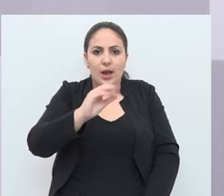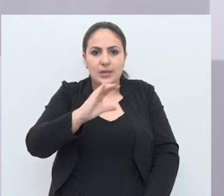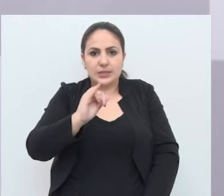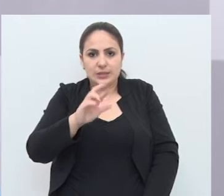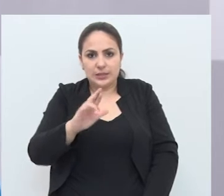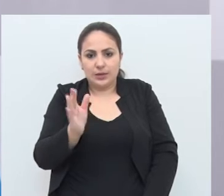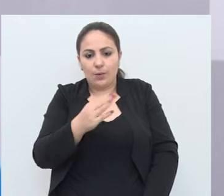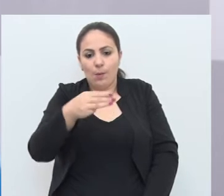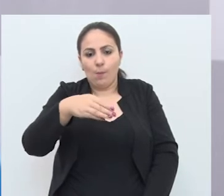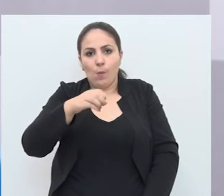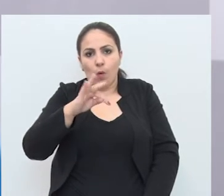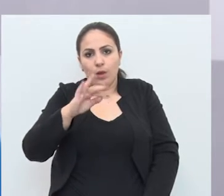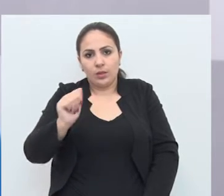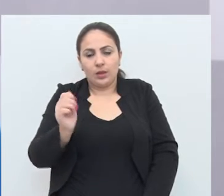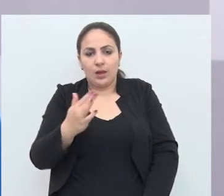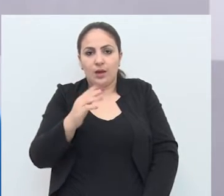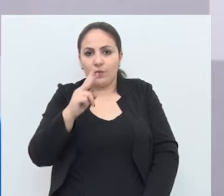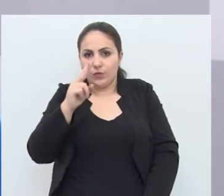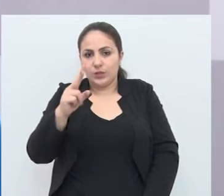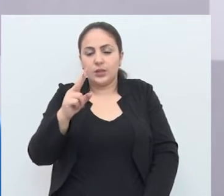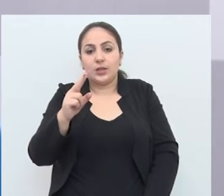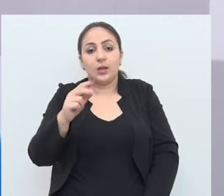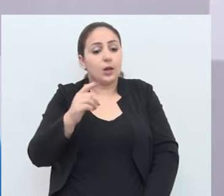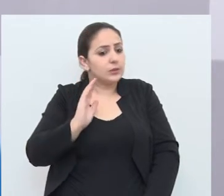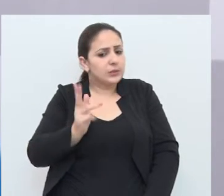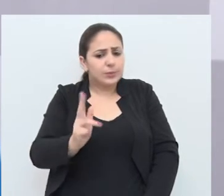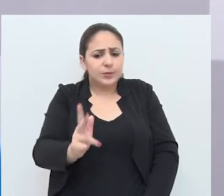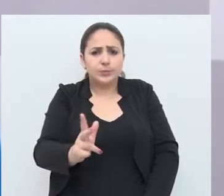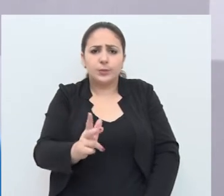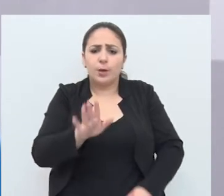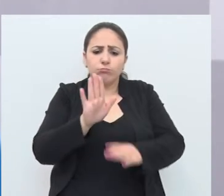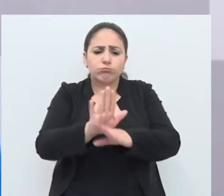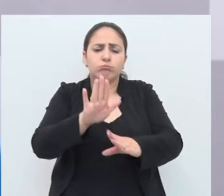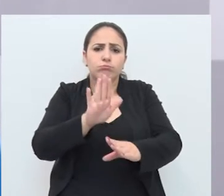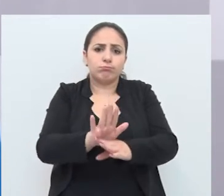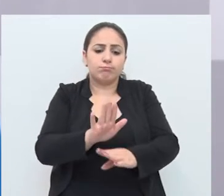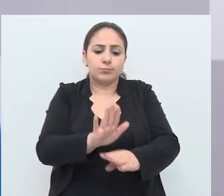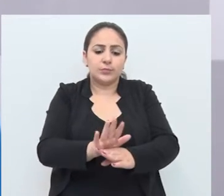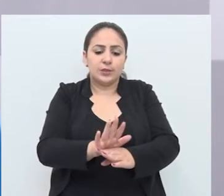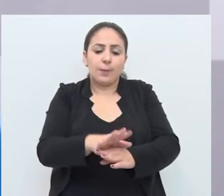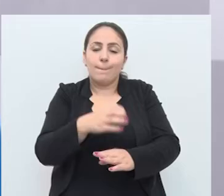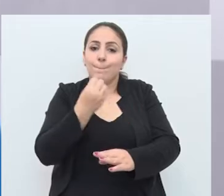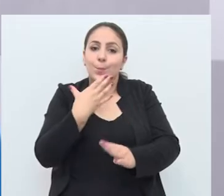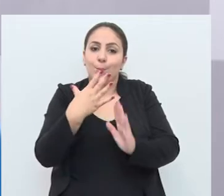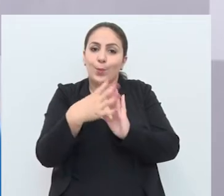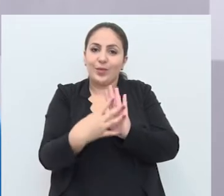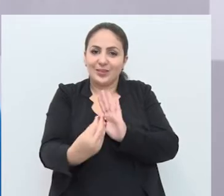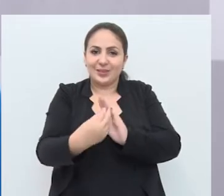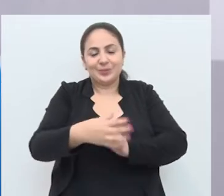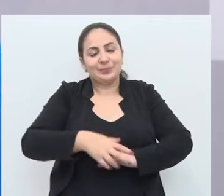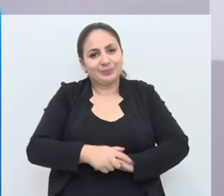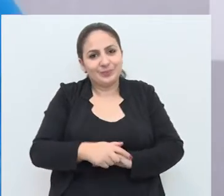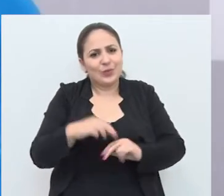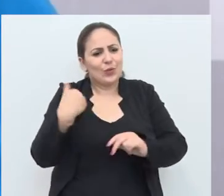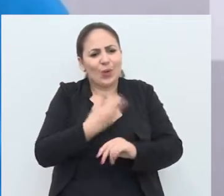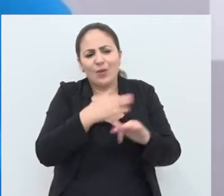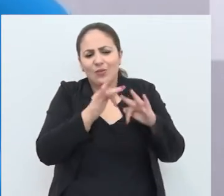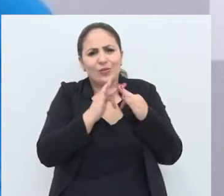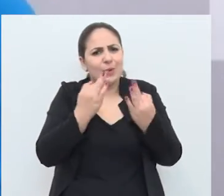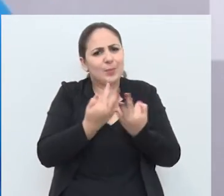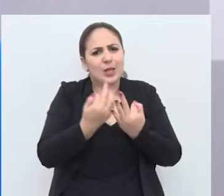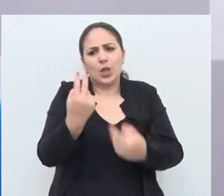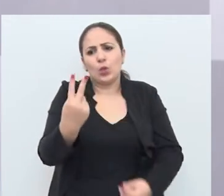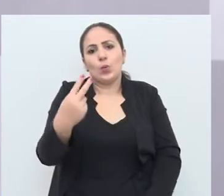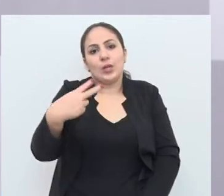Motafortes. E era uma pessoa, assim, que, aonde passou, graças a Deus, só deixou, assim, bons exemplos, né? A gente era uma